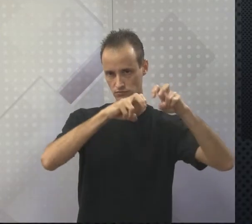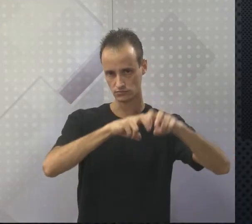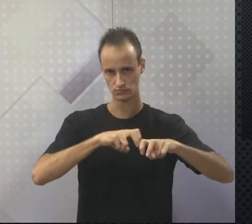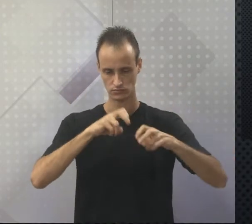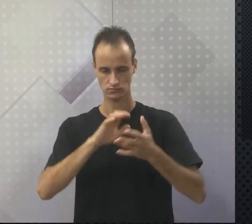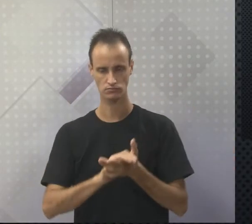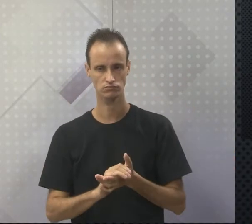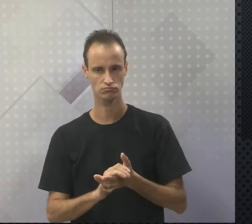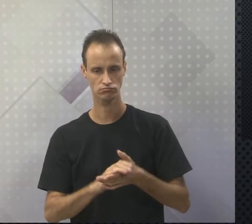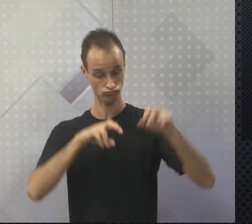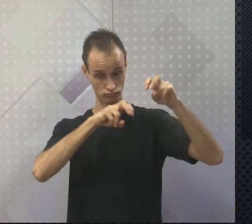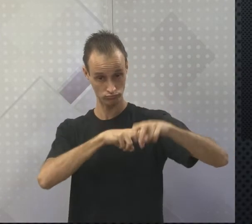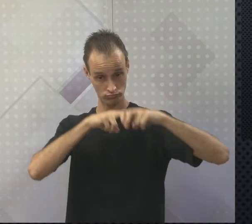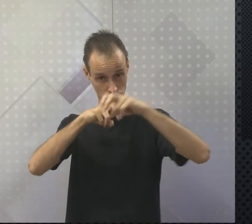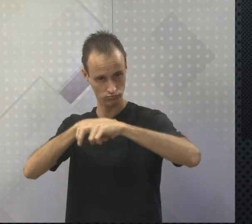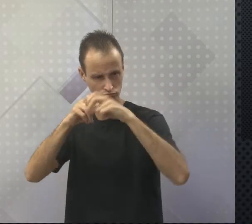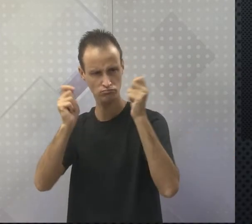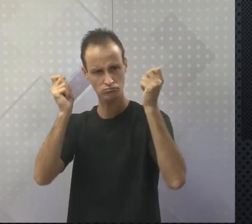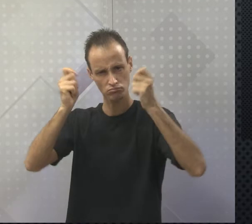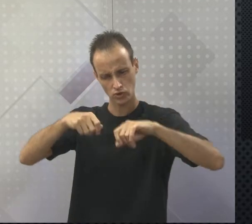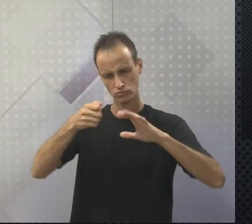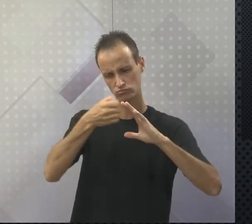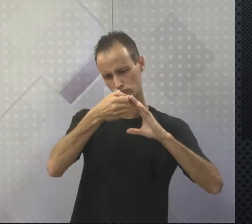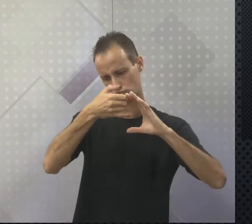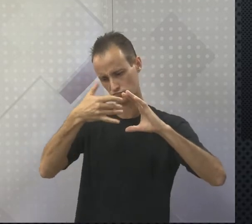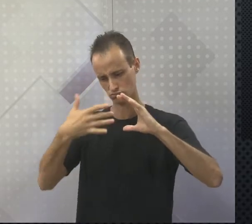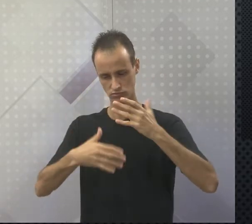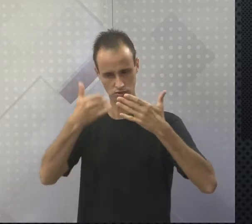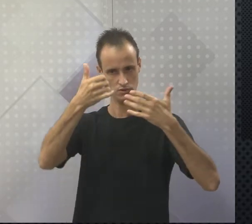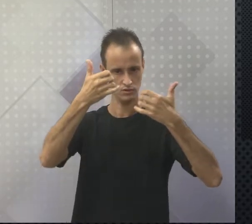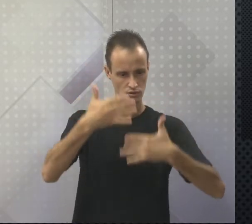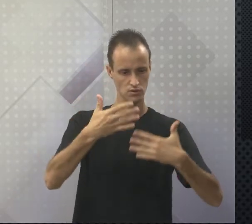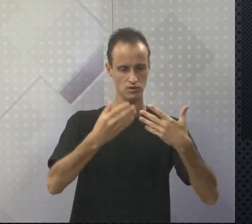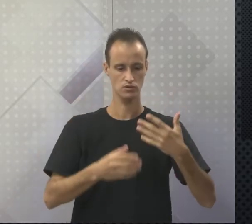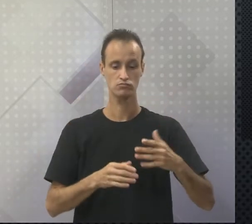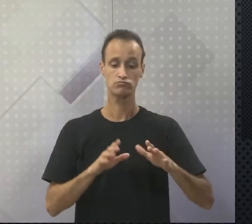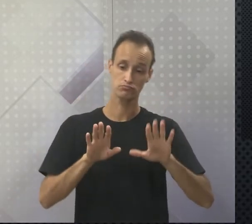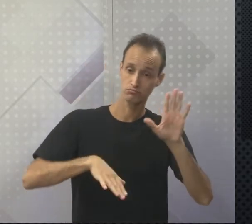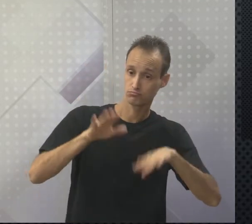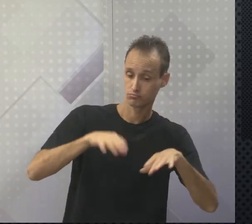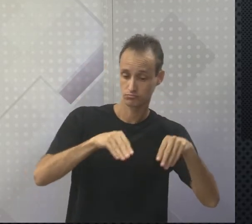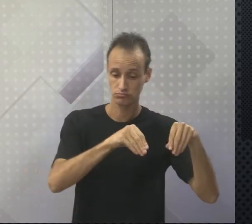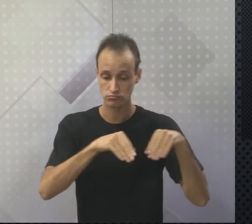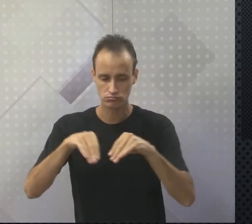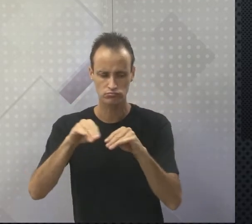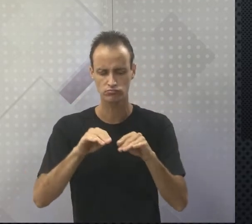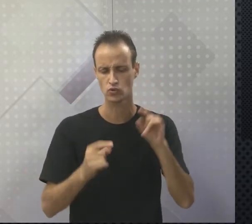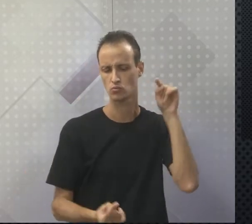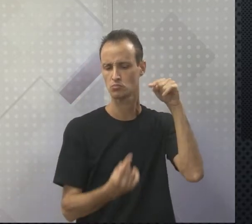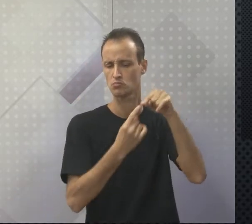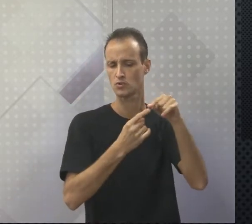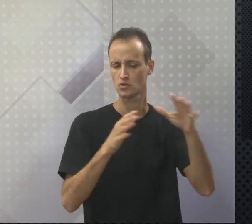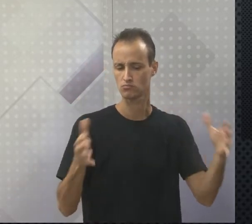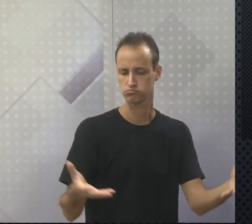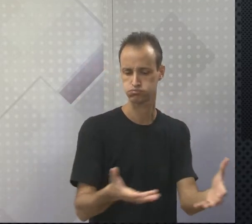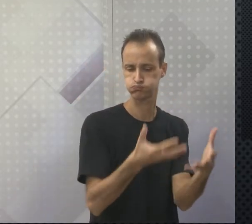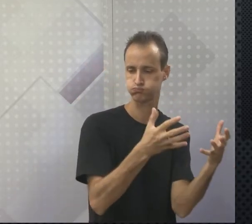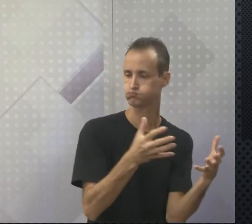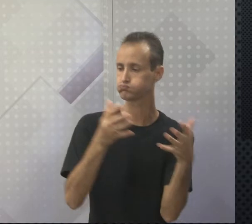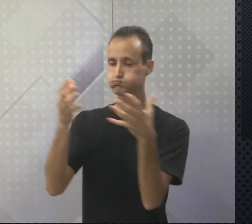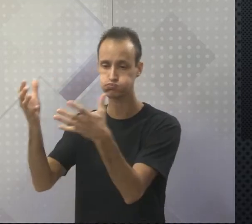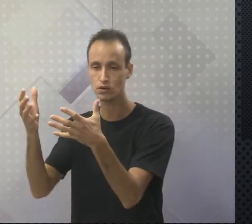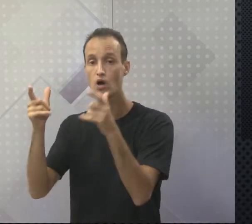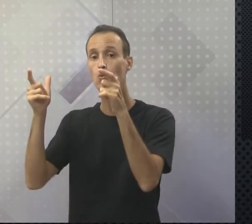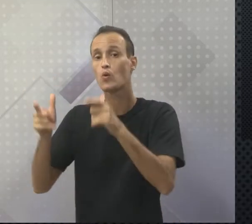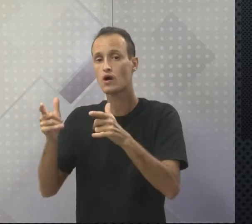As atividades agrícolas também podem ser classificadas de acordo com o rendimento das terras e o destino da produção. Nesse caso, pode ser de